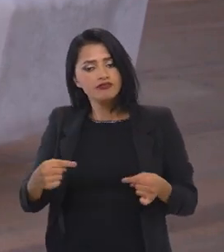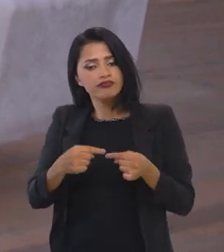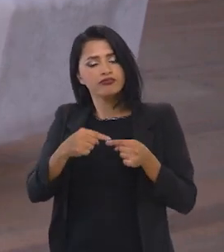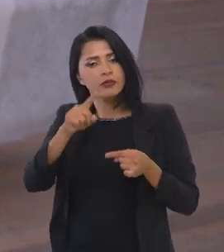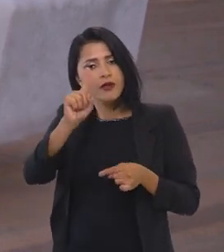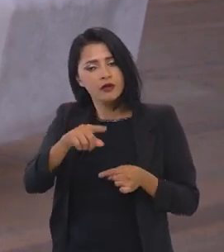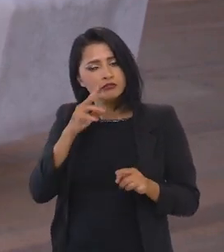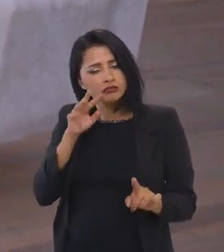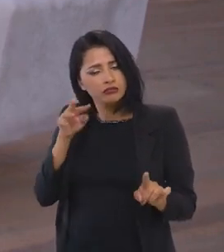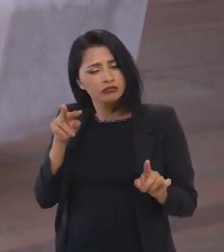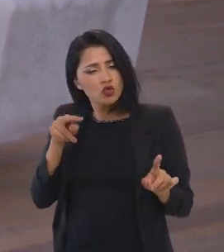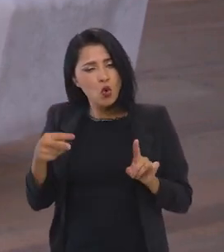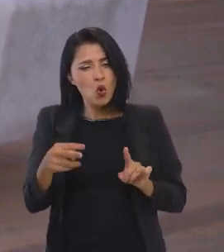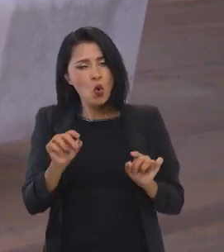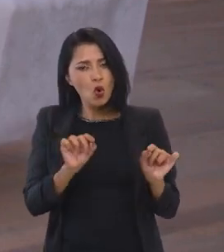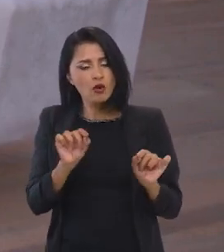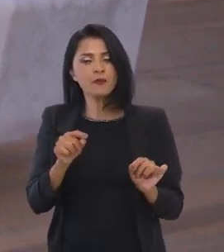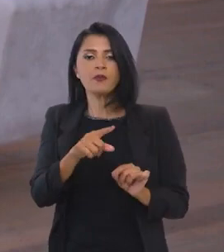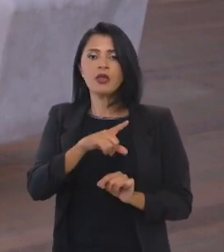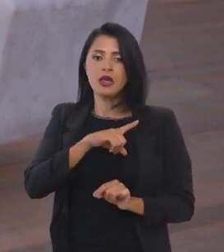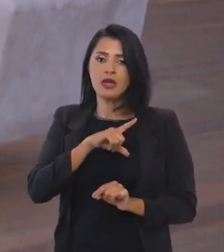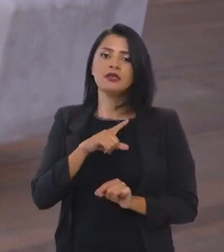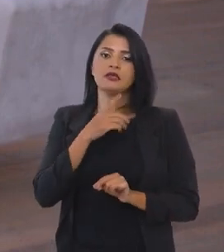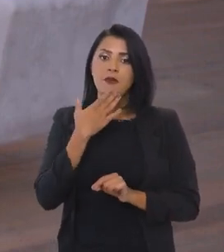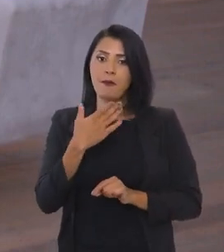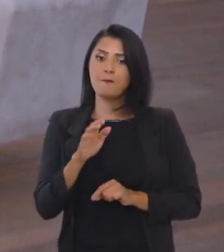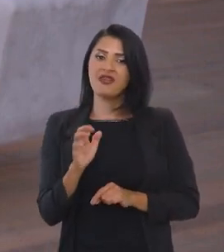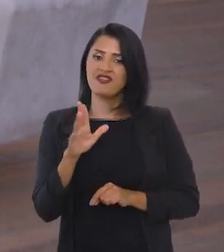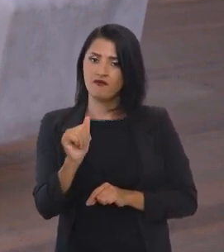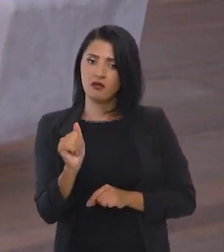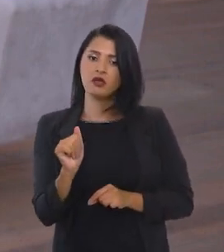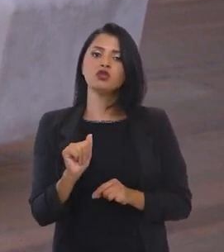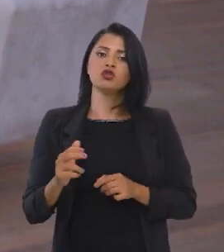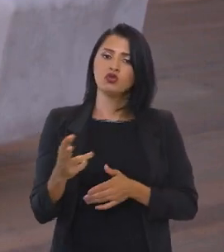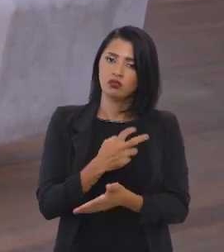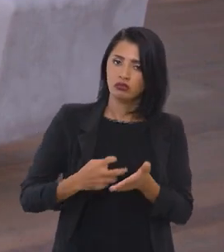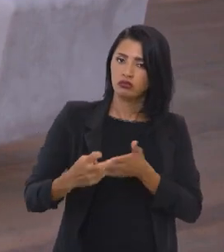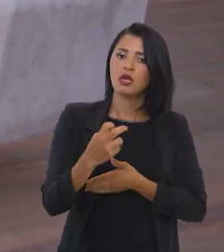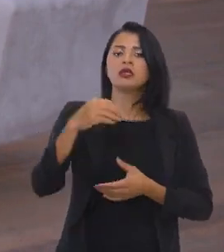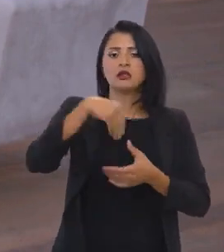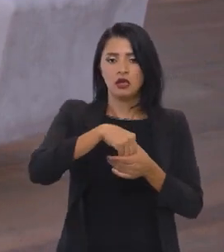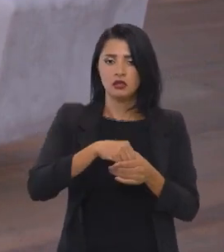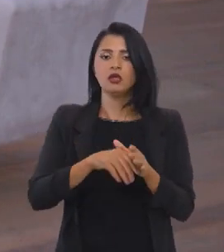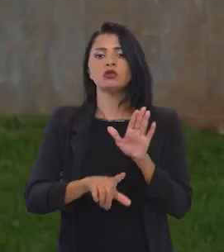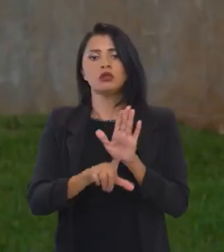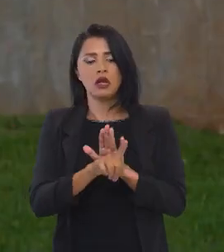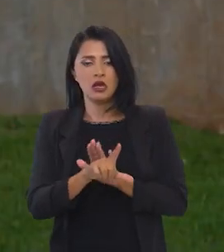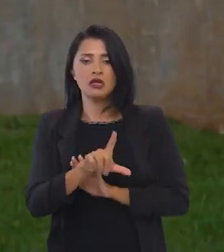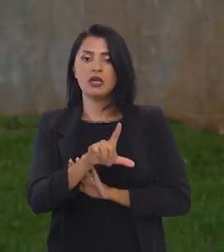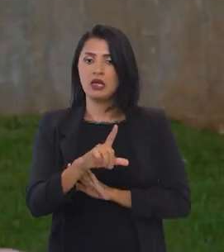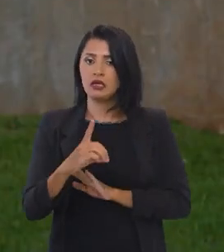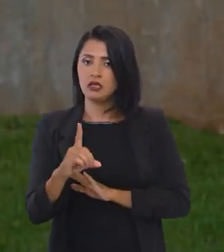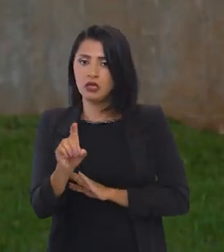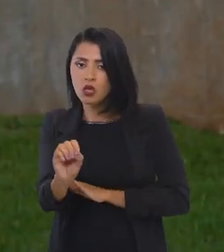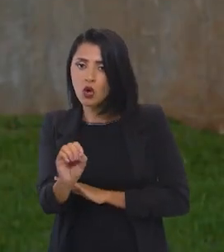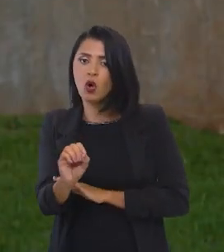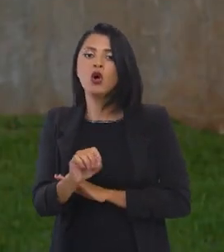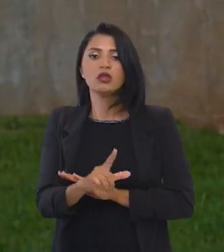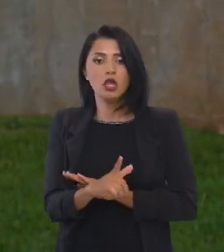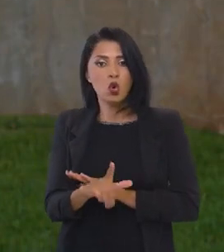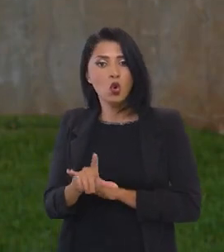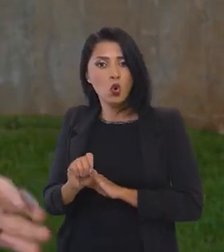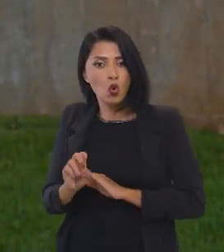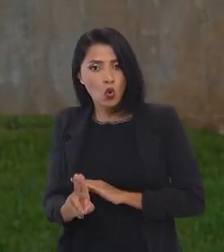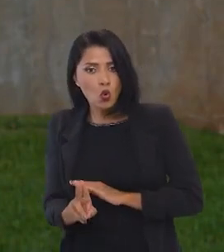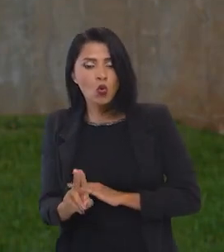essa é a lógica de olhar. Os benefícios tributários estão lá previstos nas leis orçamentárias, tanto na LDO quanto